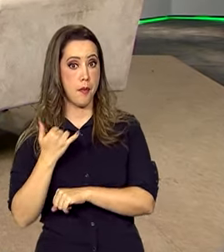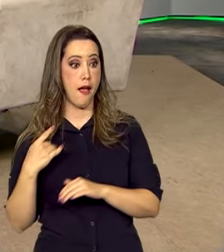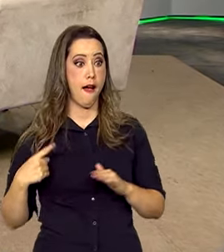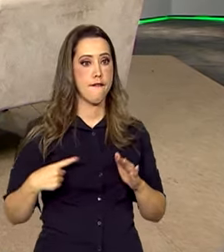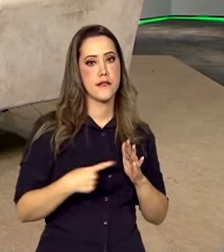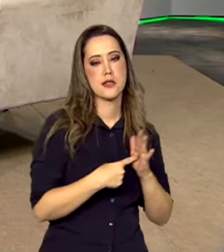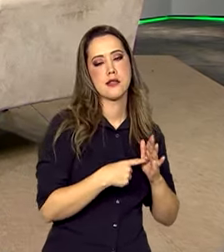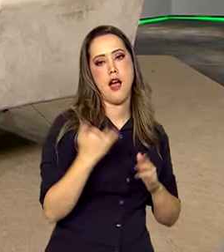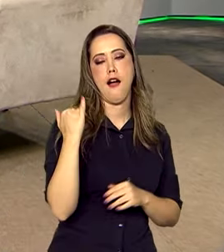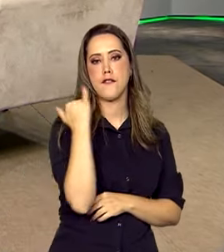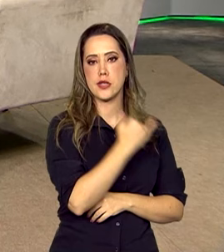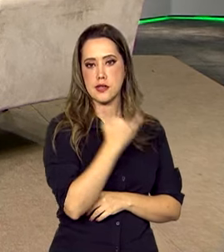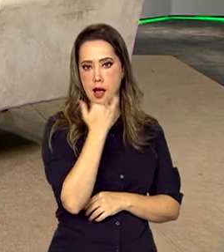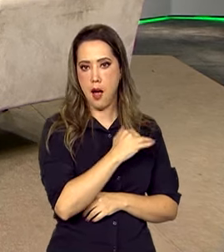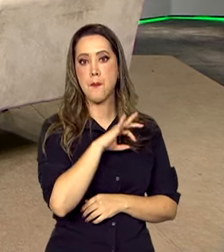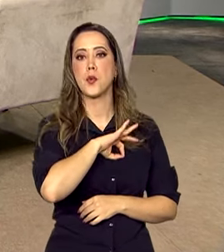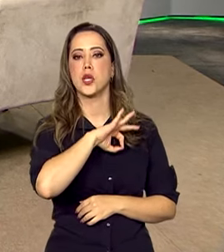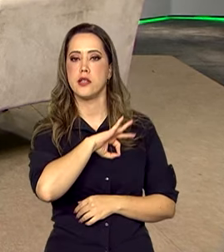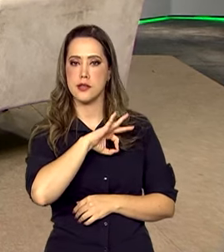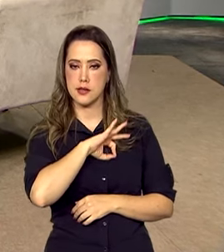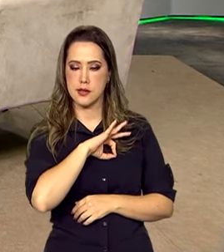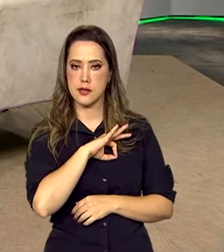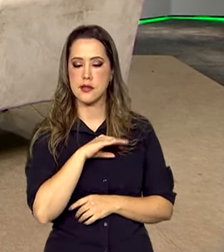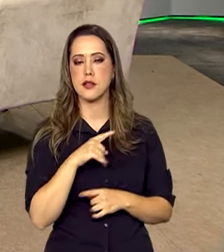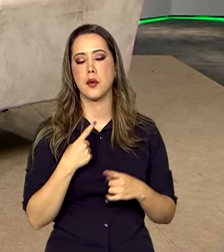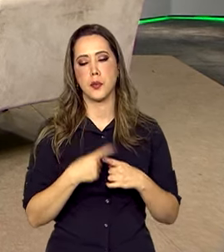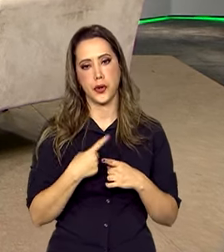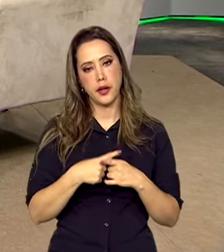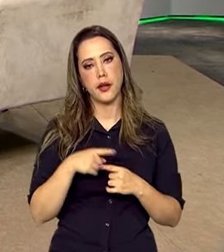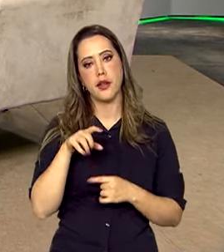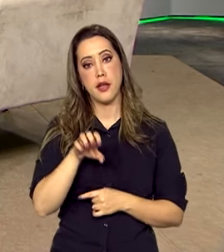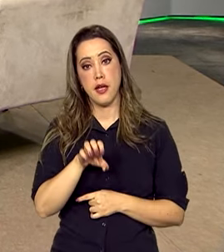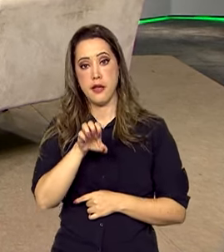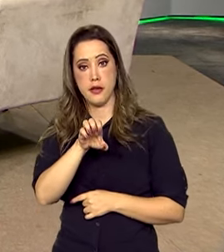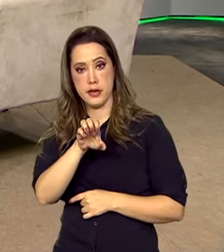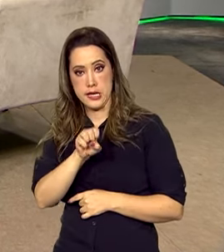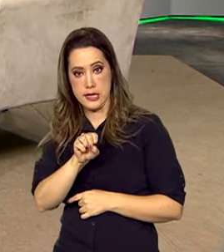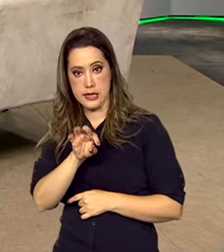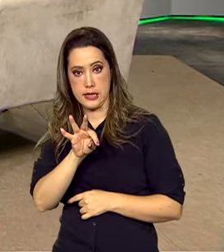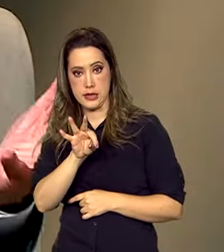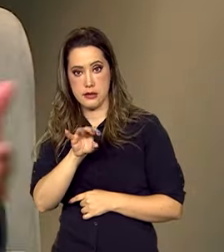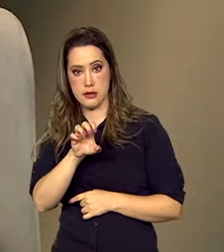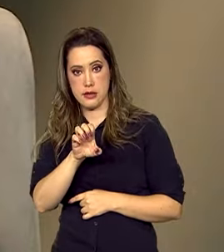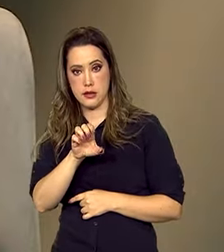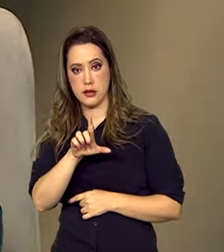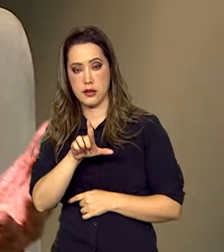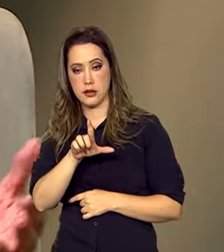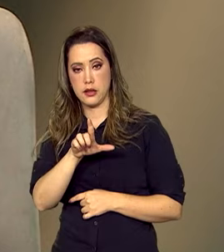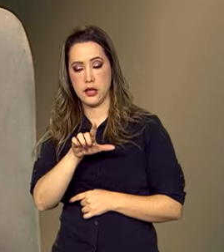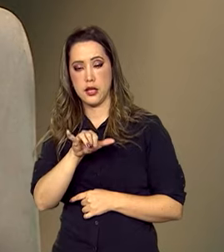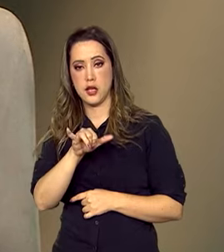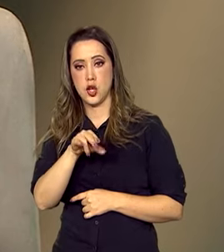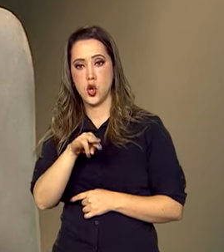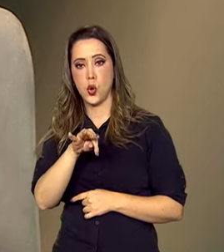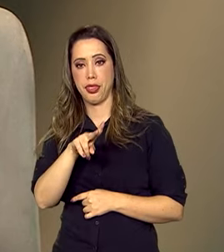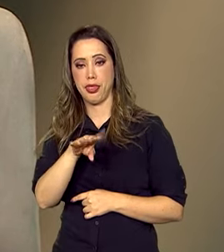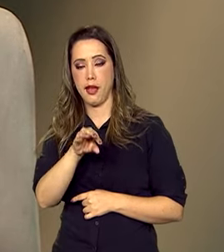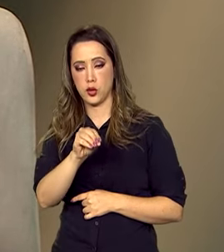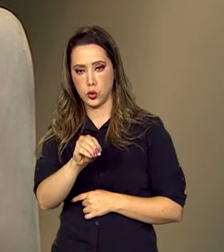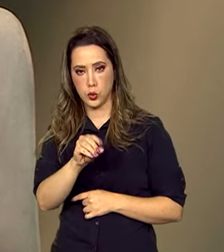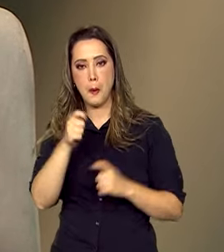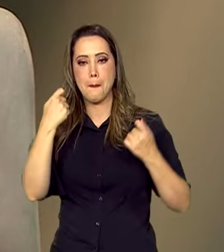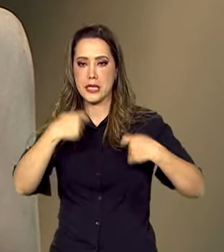estelionato. E, para a própria Senacom ou para o Procon do seu estado ou da sua cidade.